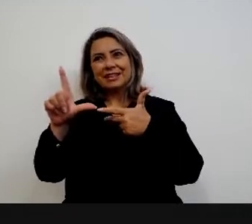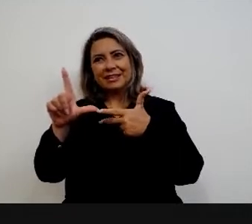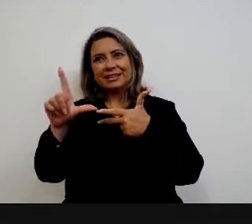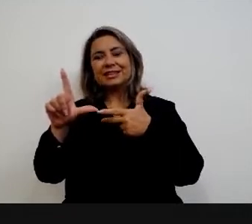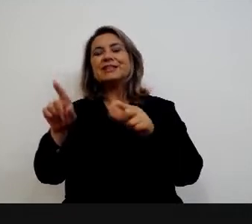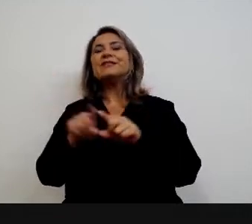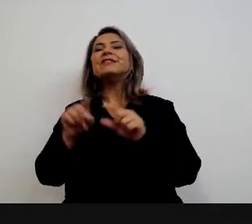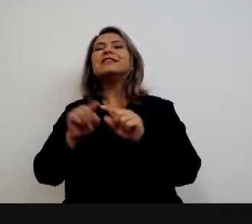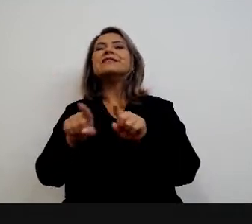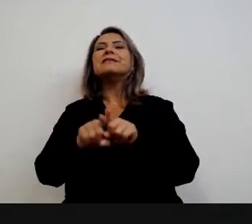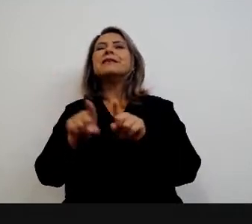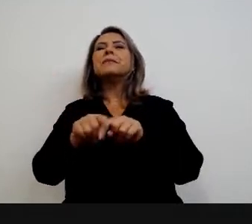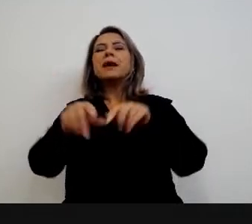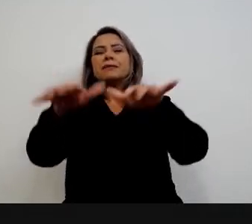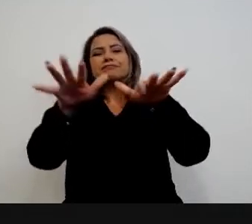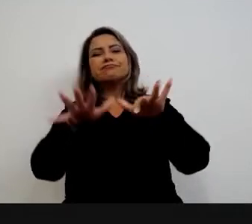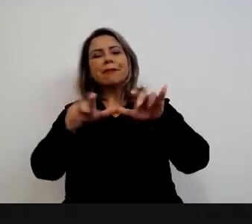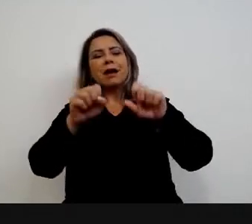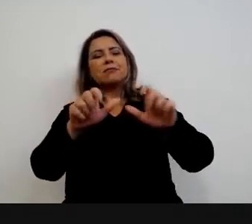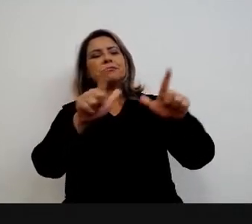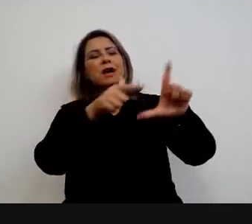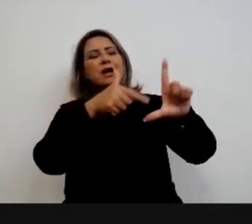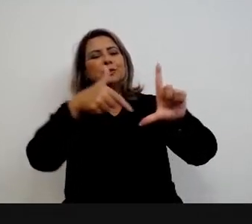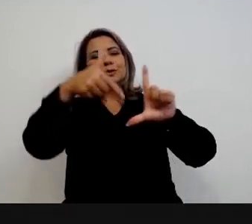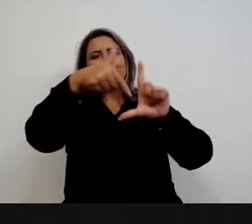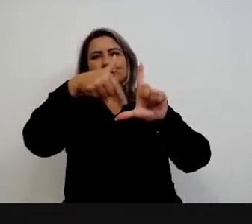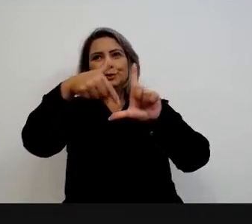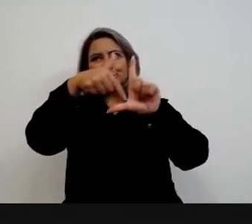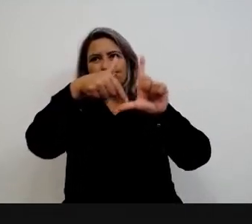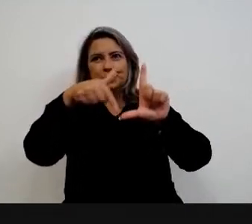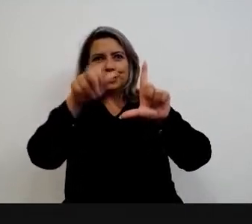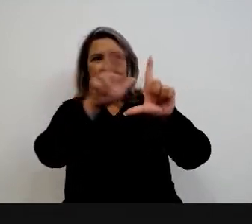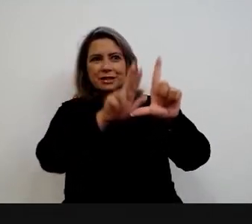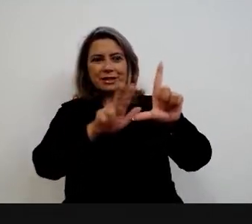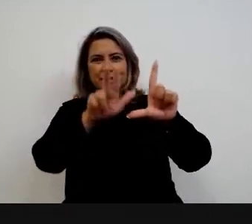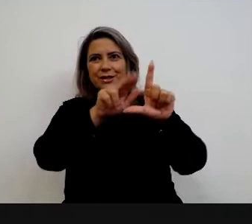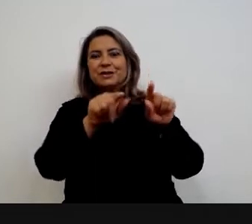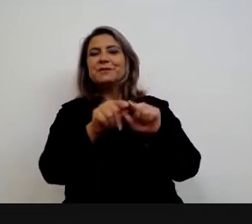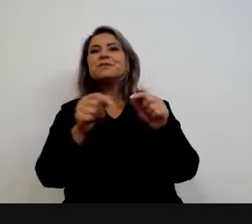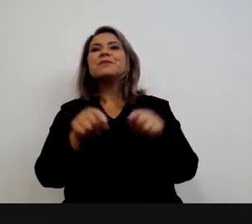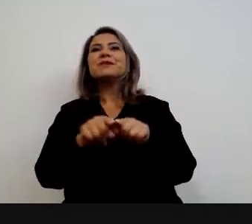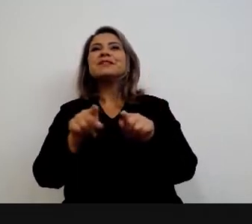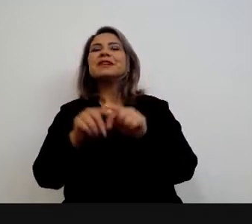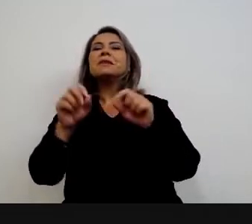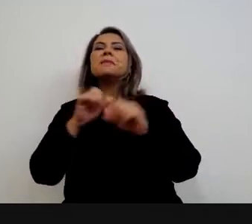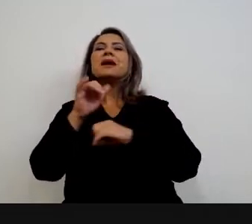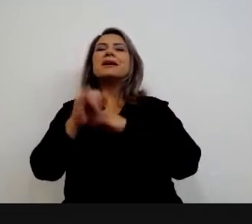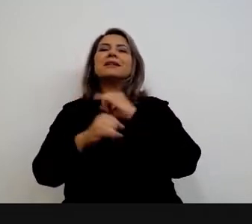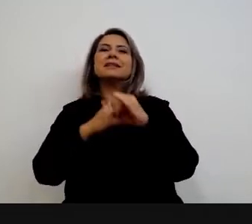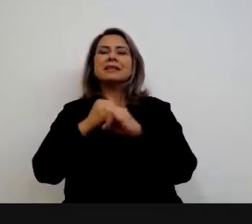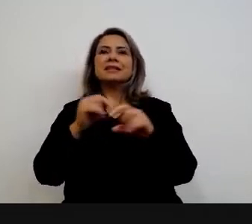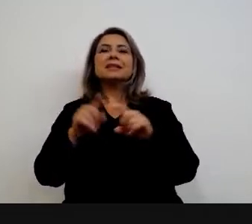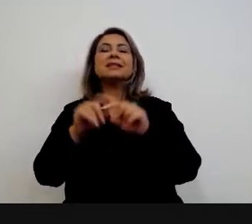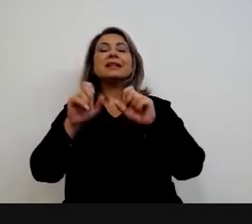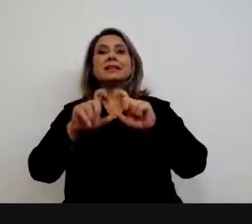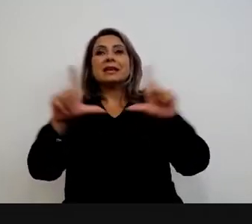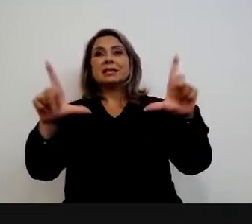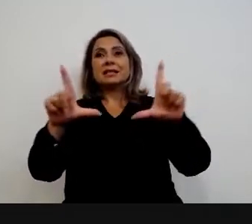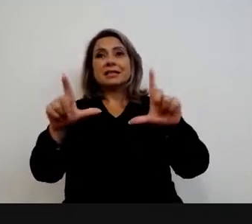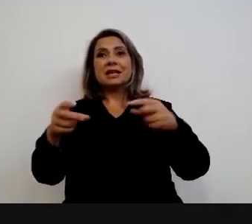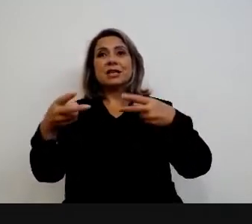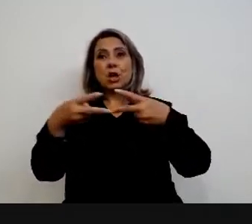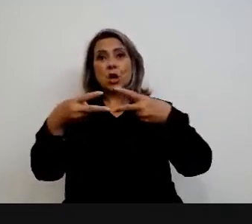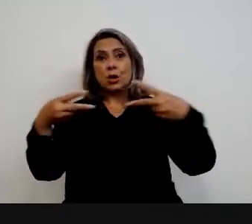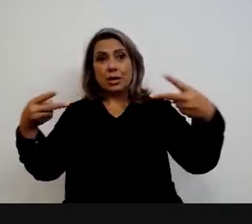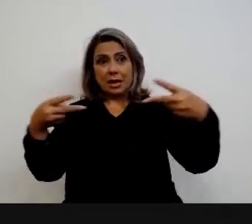descrição do YouTube. Perguntas poderão ser feitas pelo WhatsApp da coordenação de pós-graduação da Câmara. O link está disponível